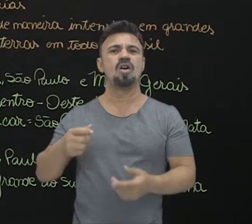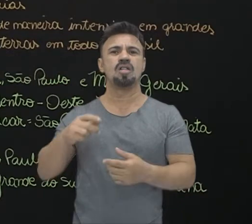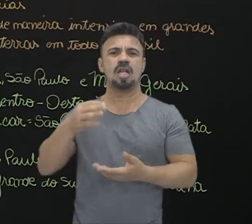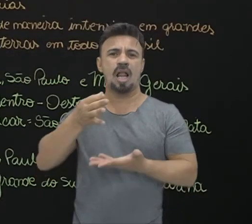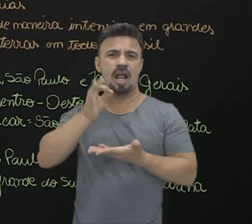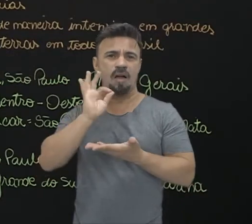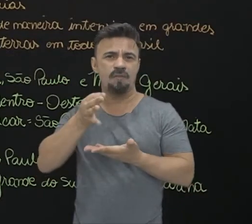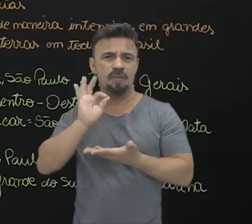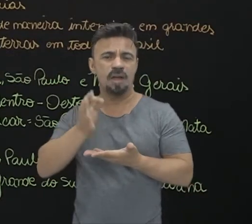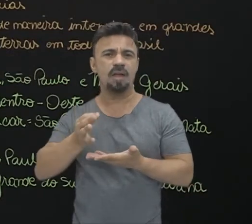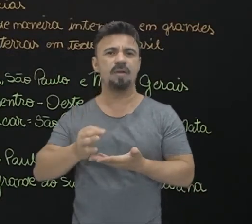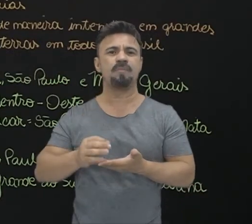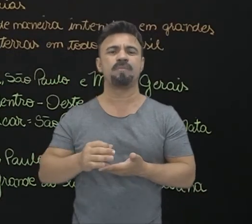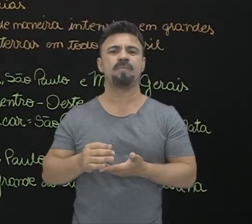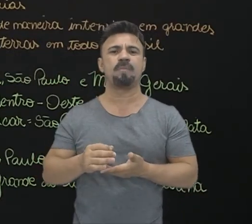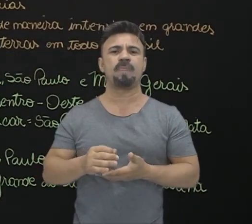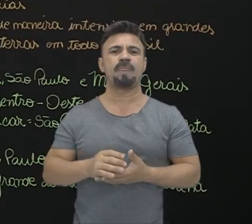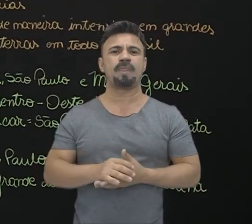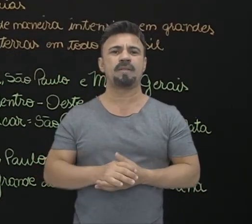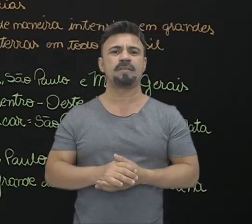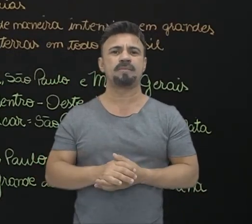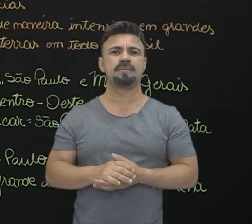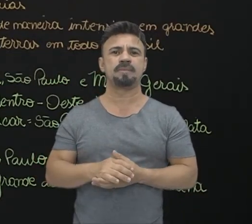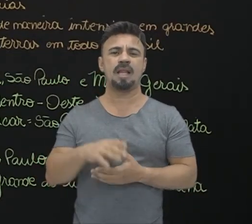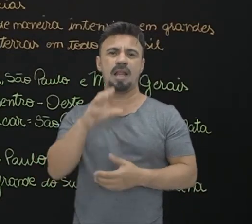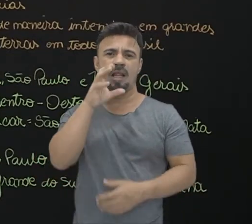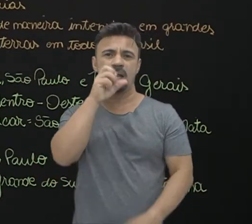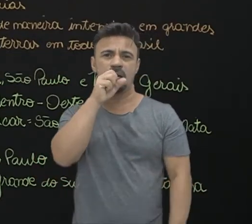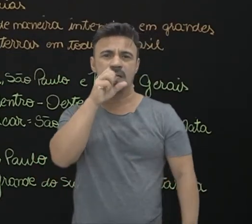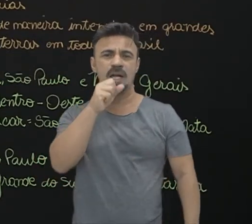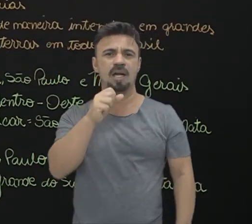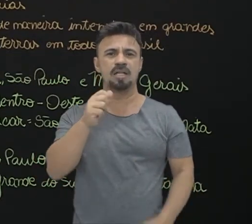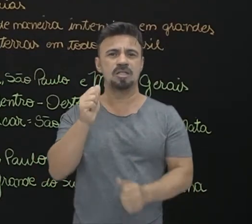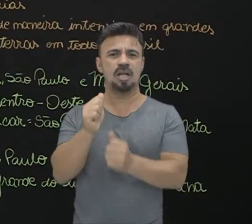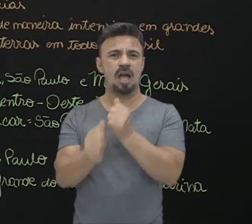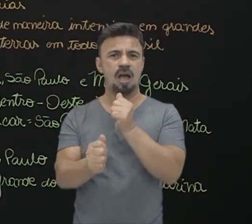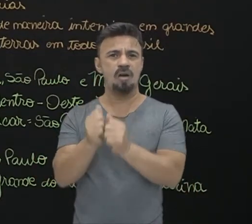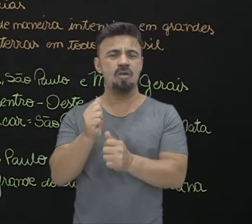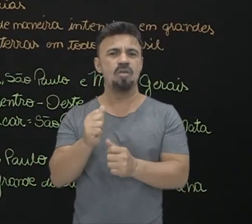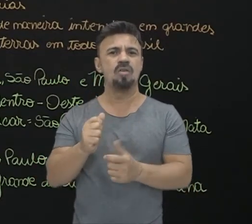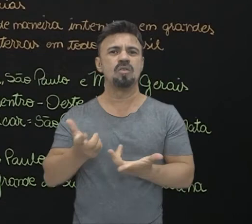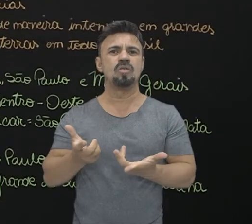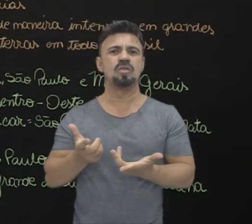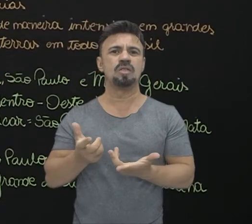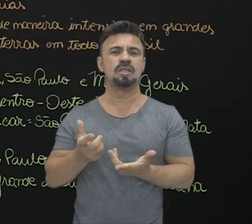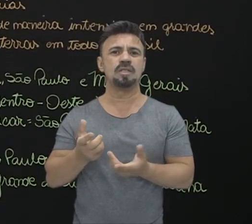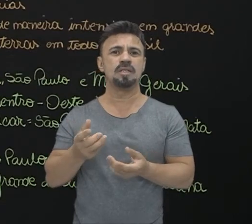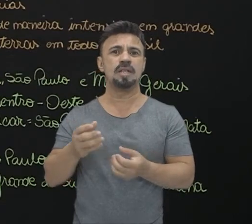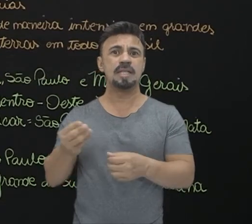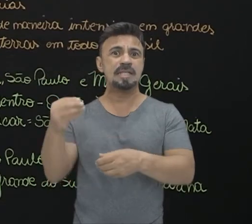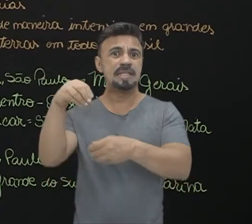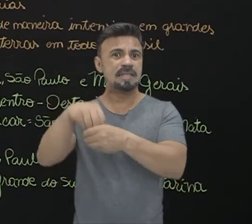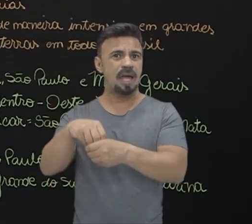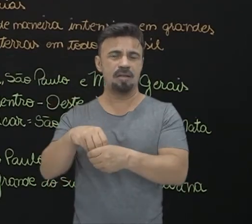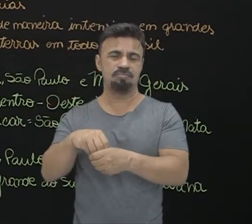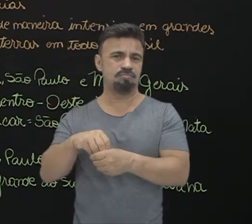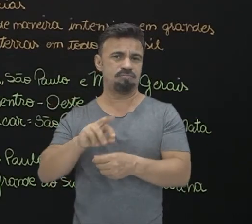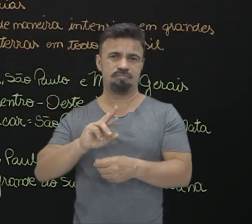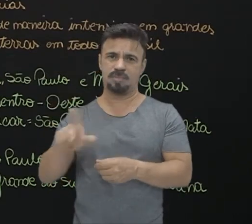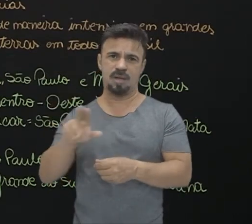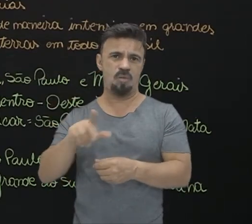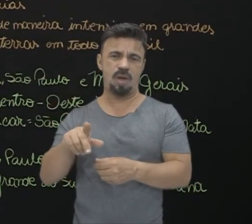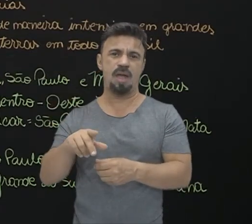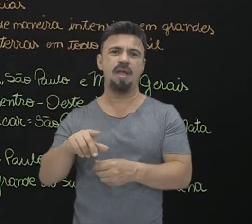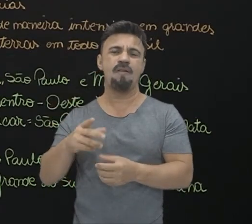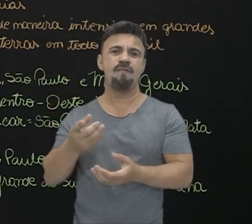café, grandes produções de laranja, de arroz, não vai servir o mercado interno. Ela vai ser